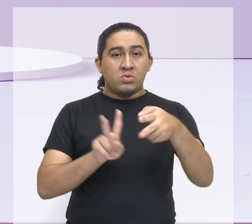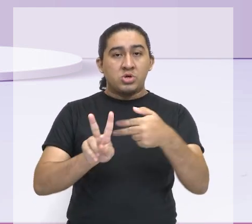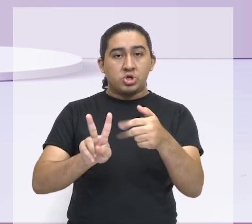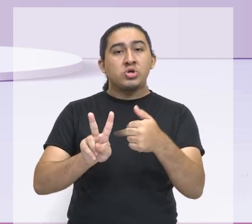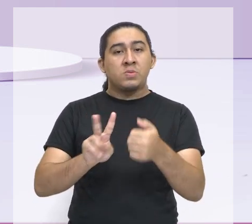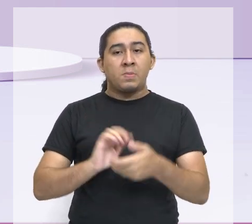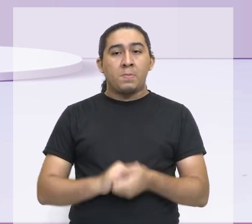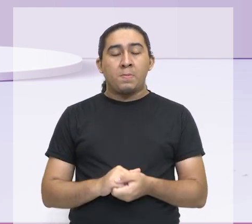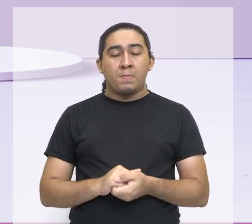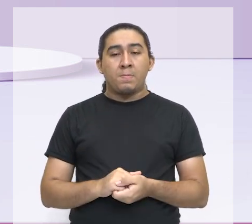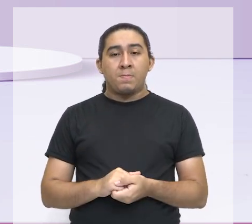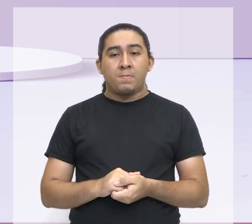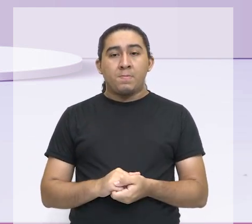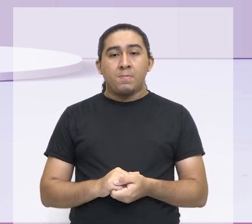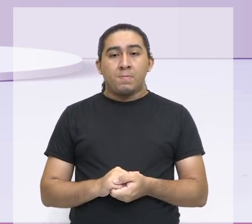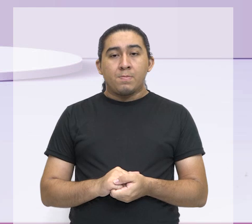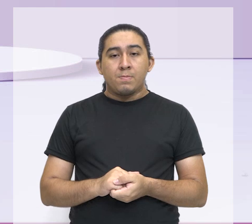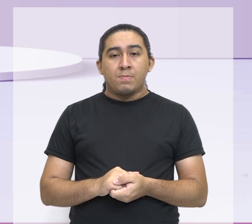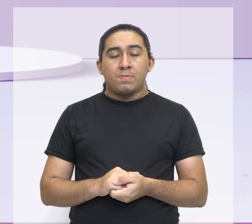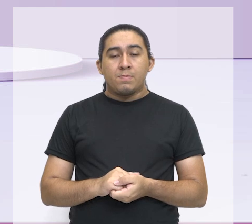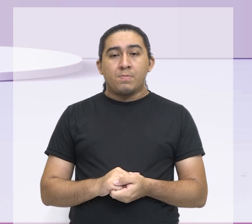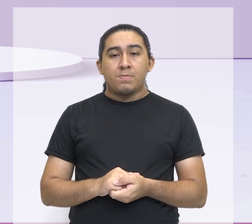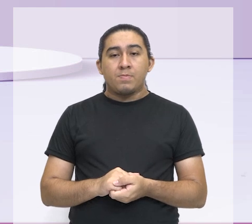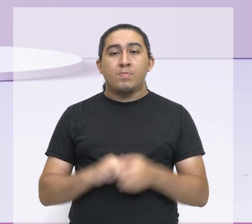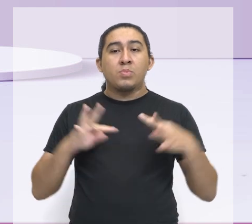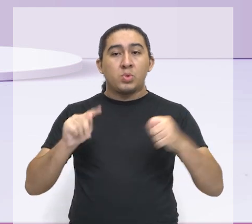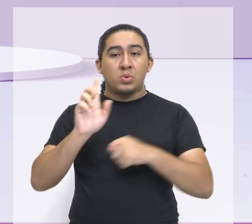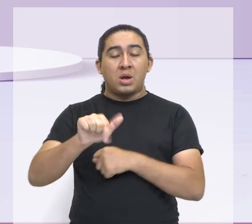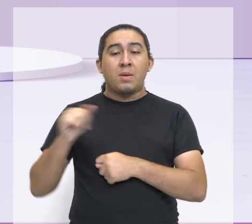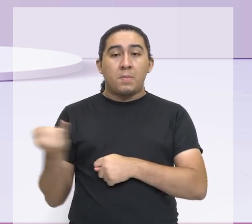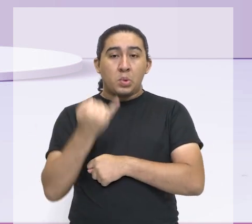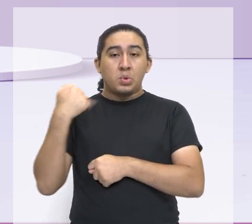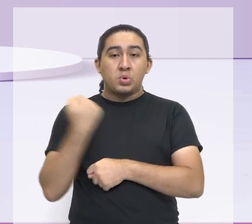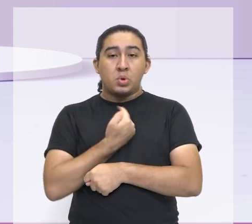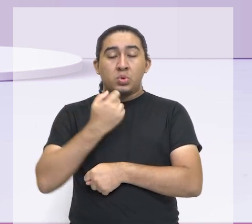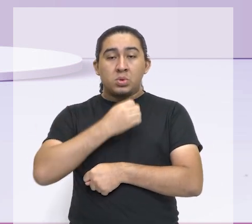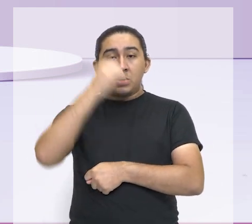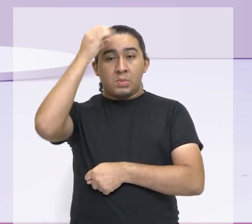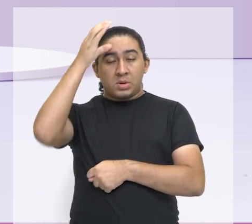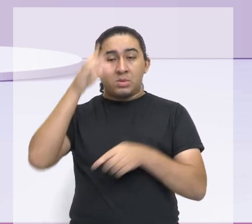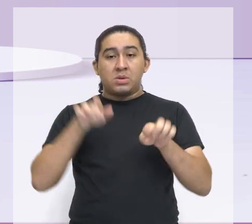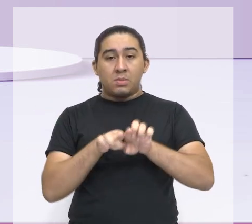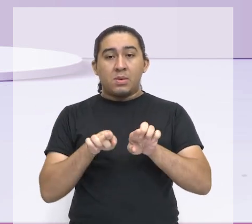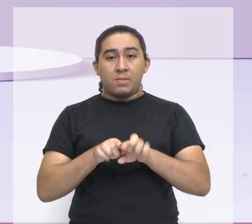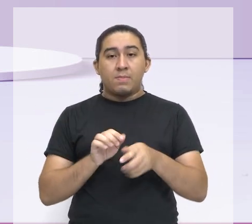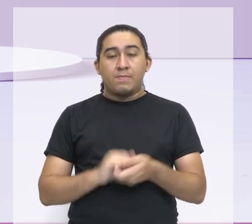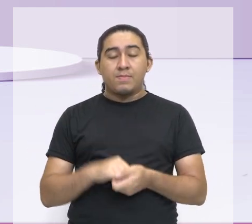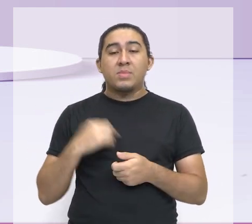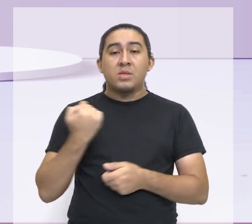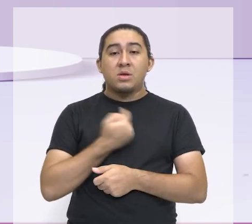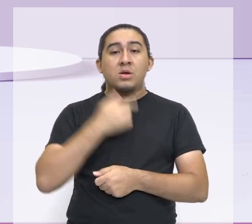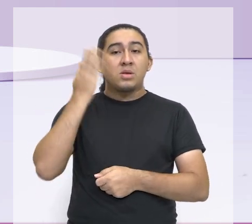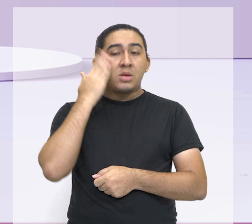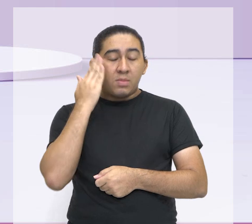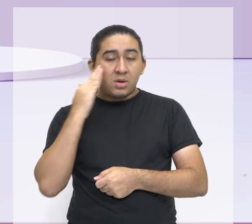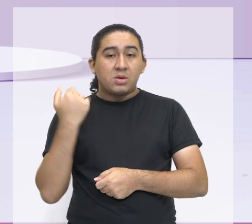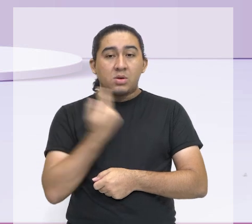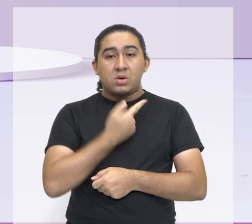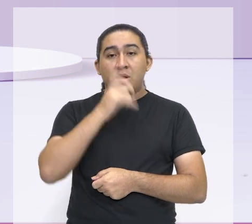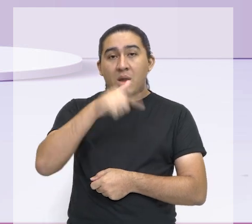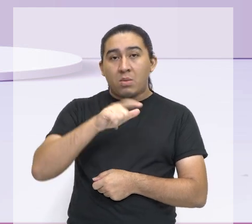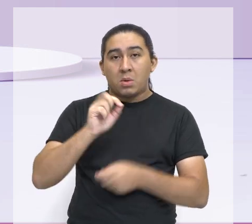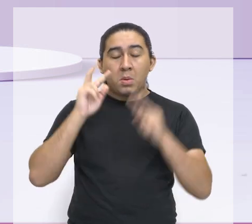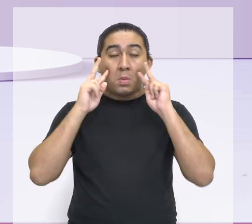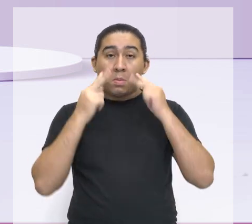originários. Então, tudo isso aqui é importante para o nosso conhecimento, para a gente saber que nós somos seres